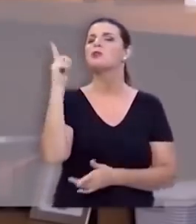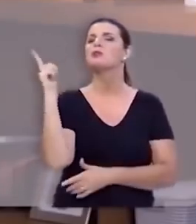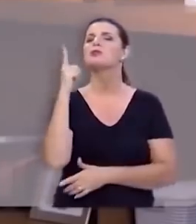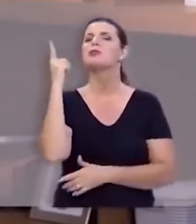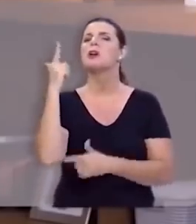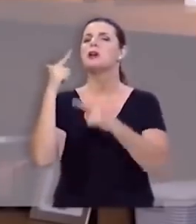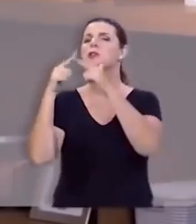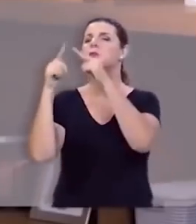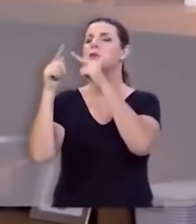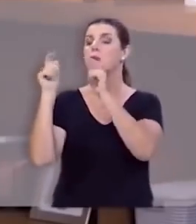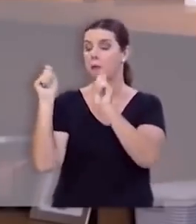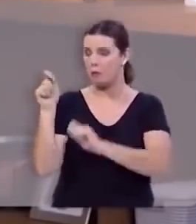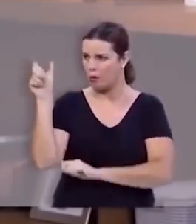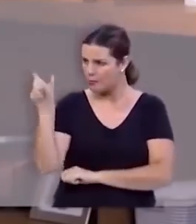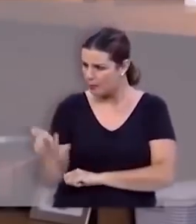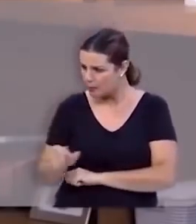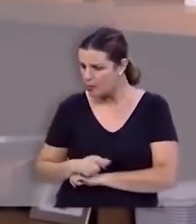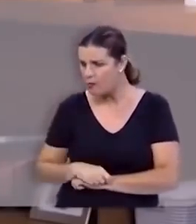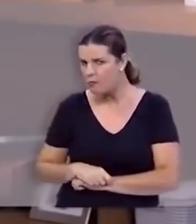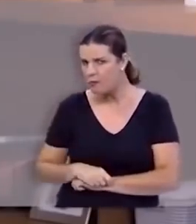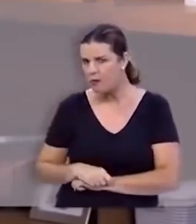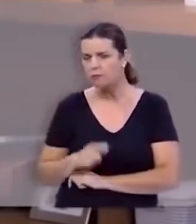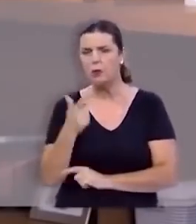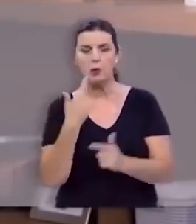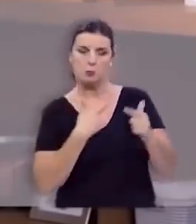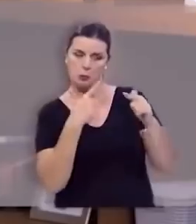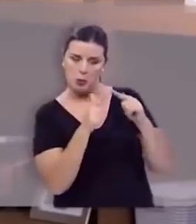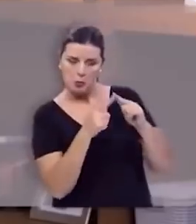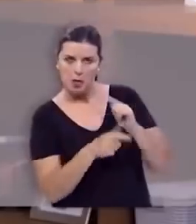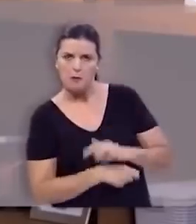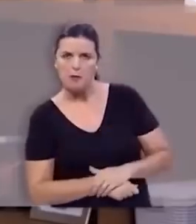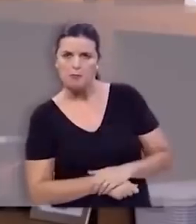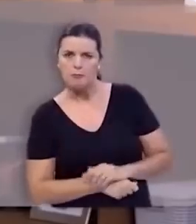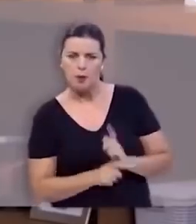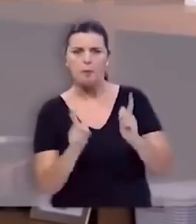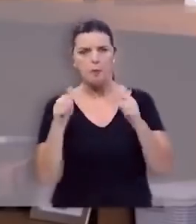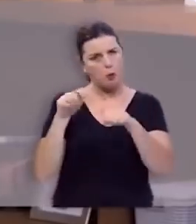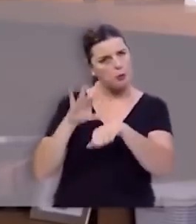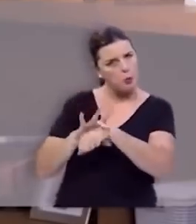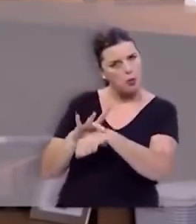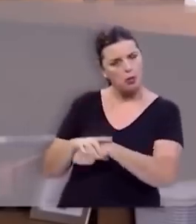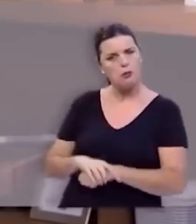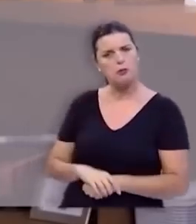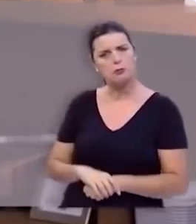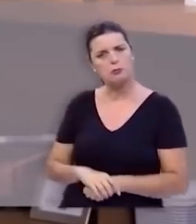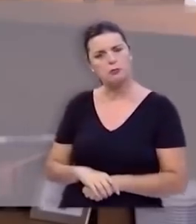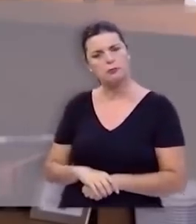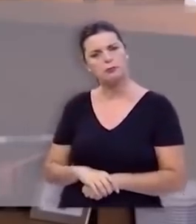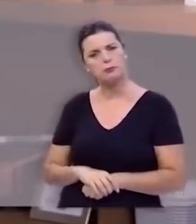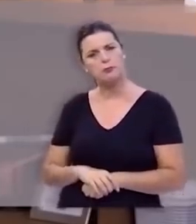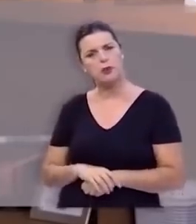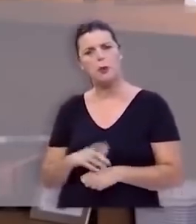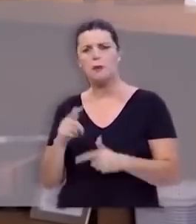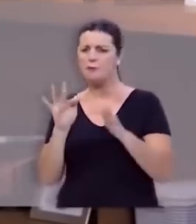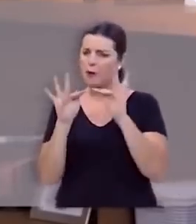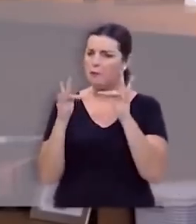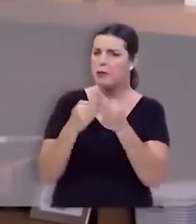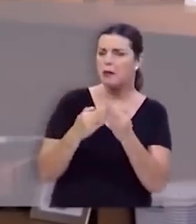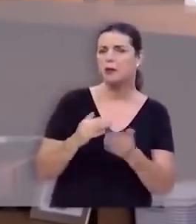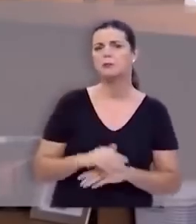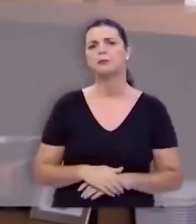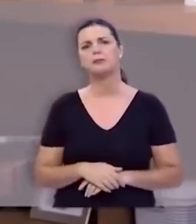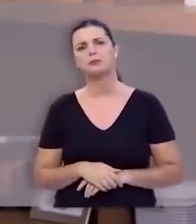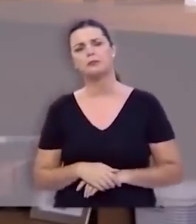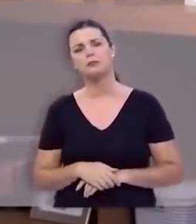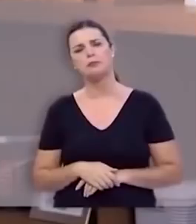Pode ser uma pessoa, uma circunstância, uma enfermidade, um problema na família,